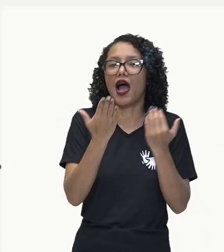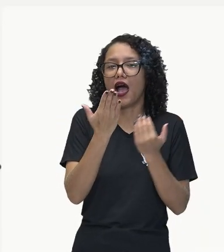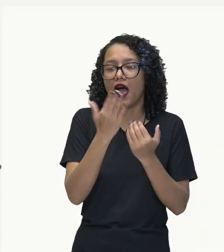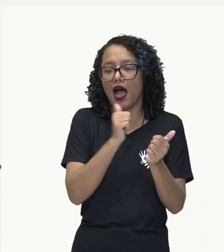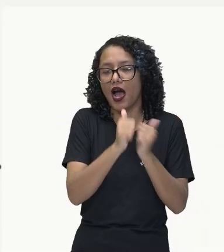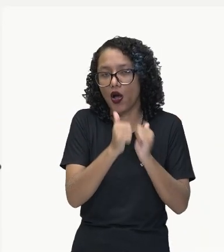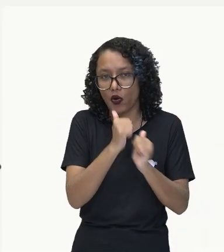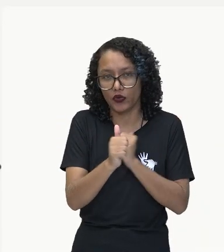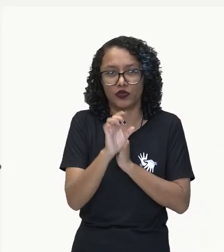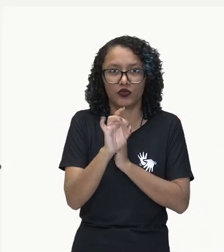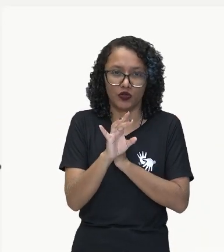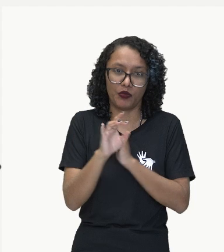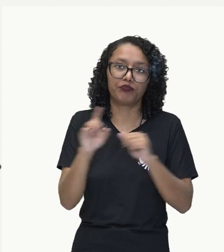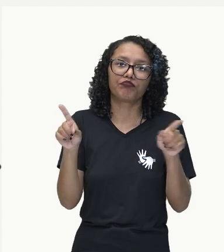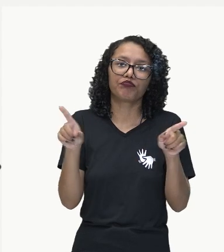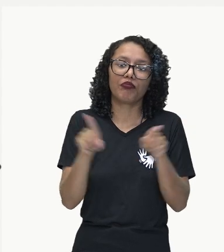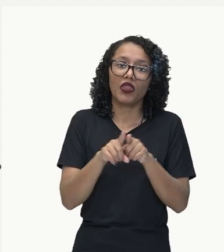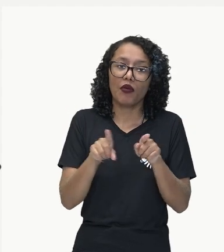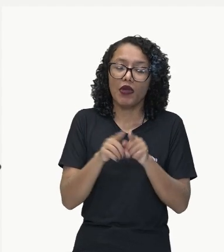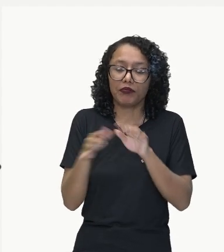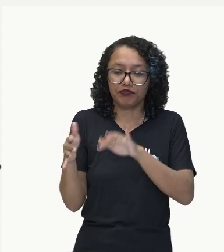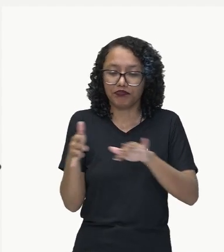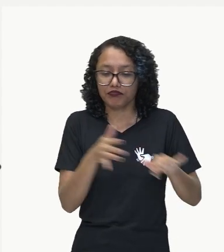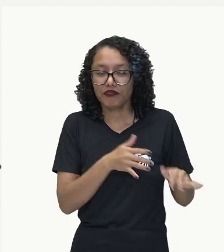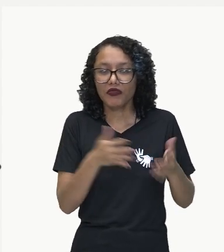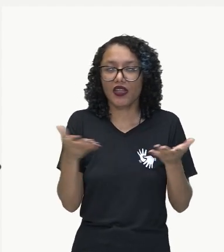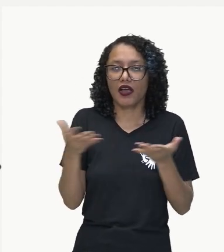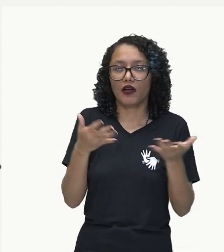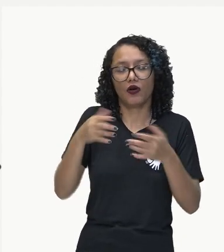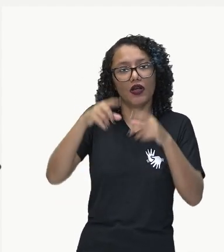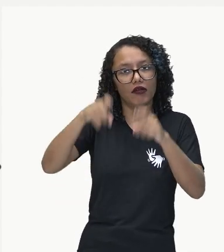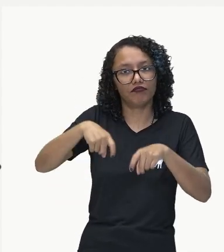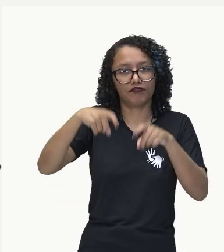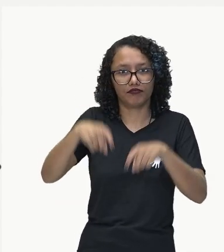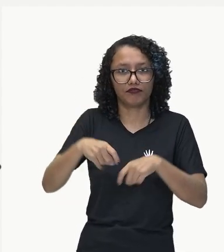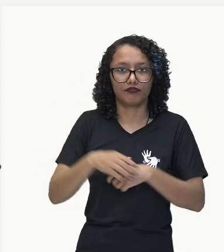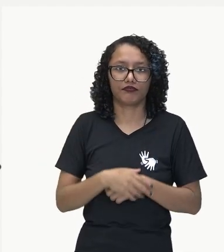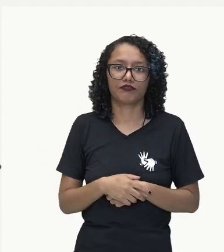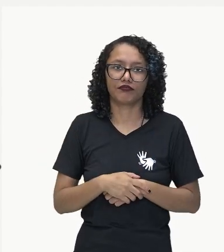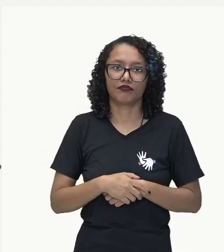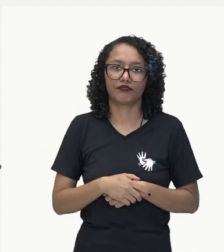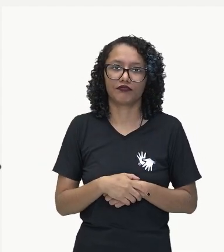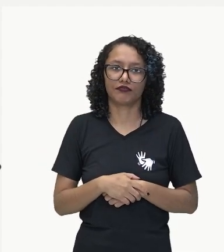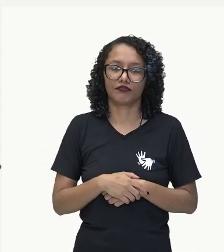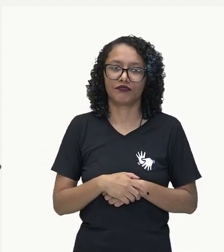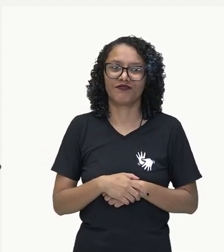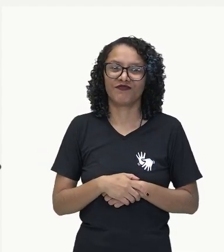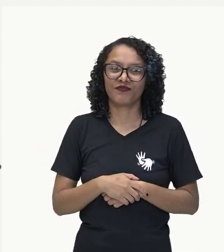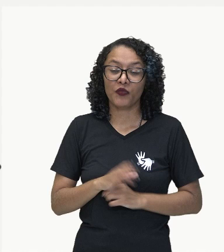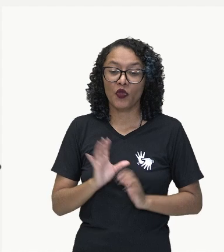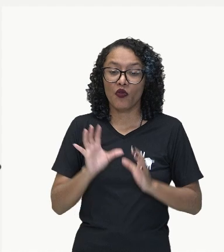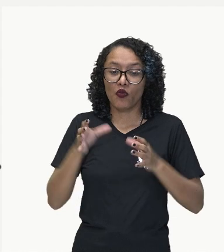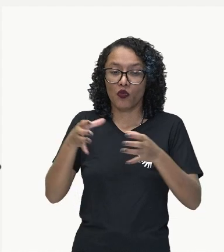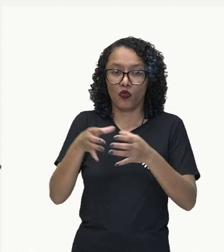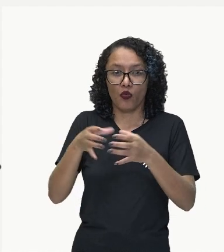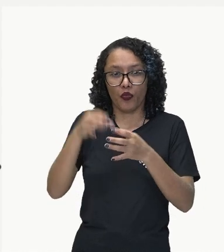falar da pecuária. A pecuária, gente vai dar o destaque para a raça de gado, o aguil, que é uma